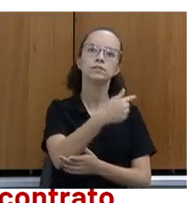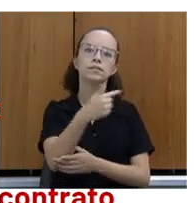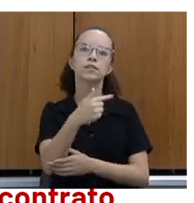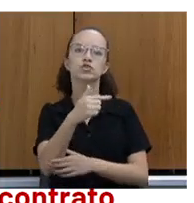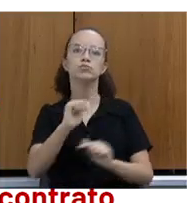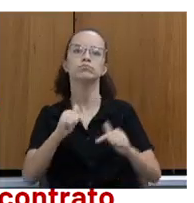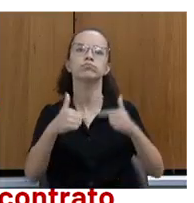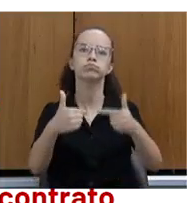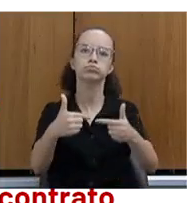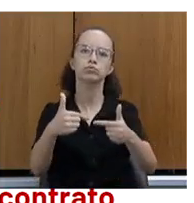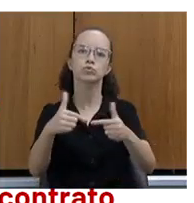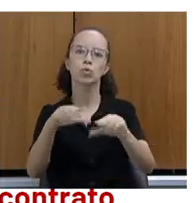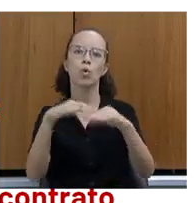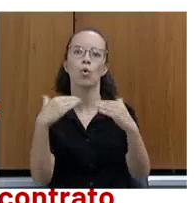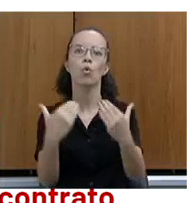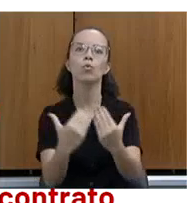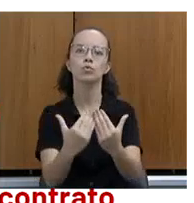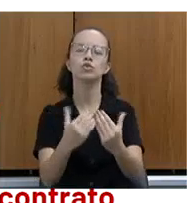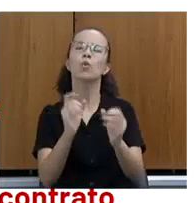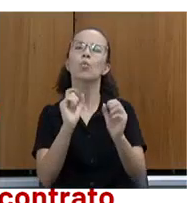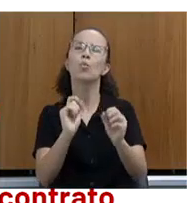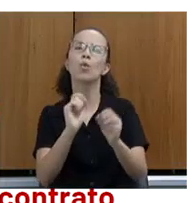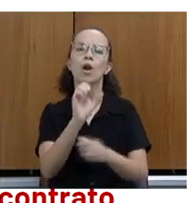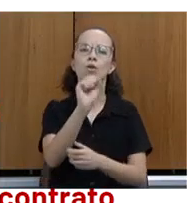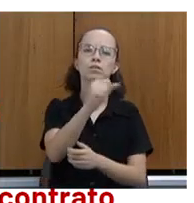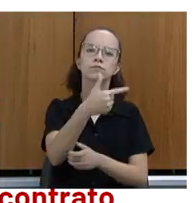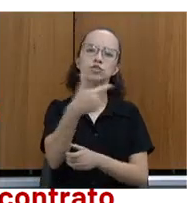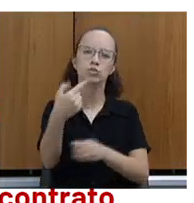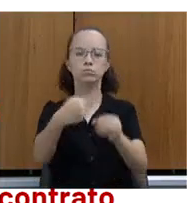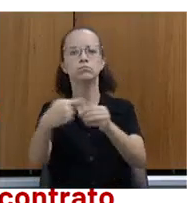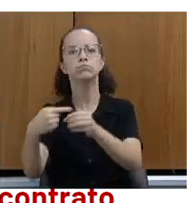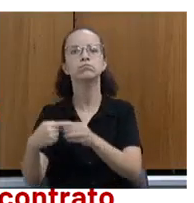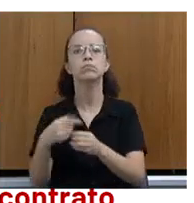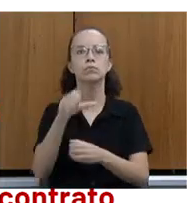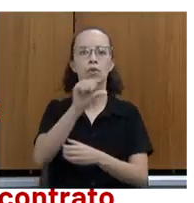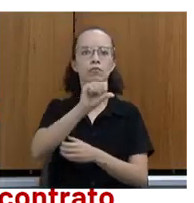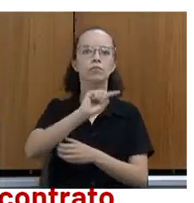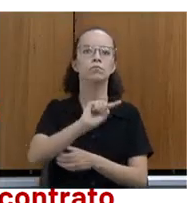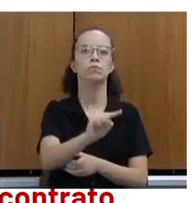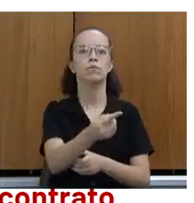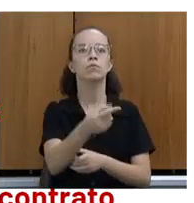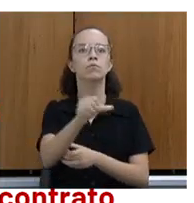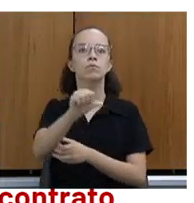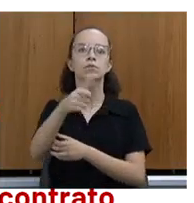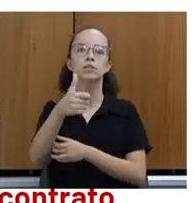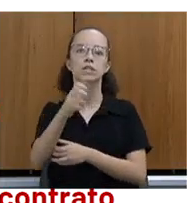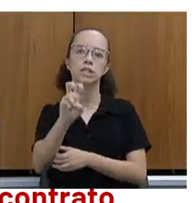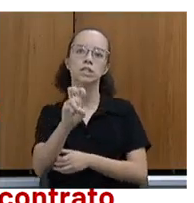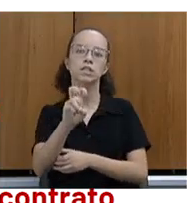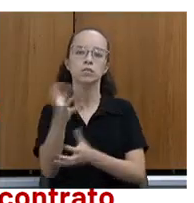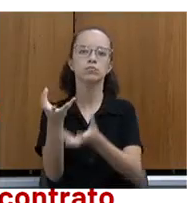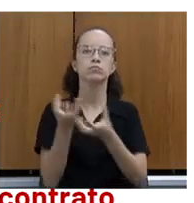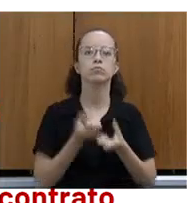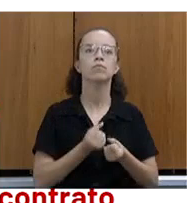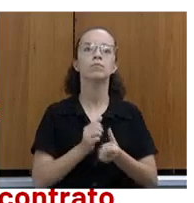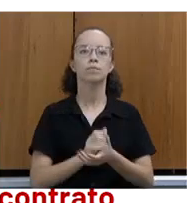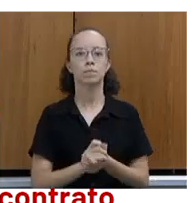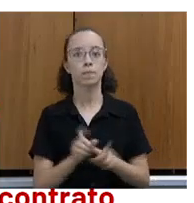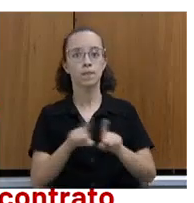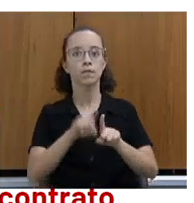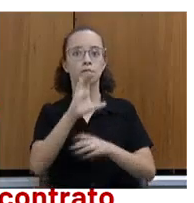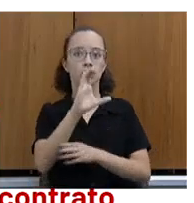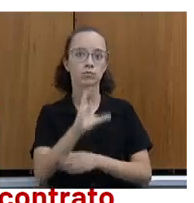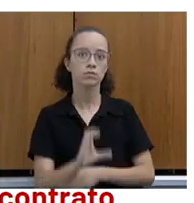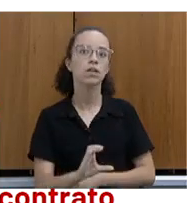de apoio técnico coletivas em 822 municípios, 9.916 atendimentos. E